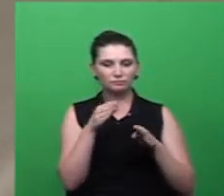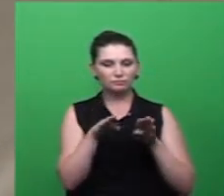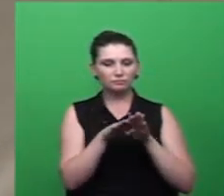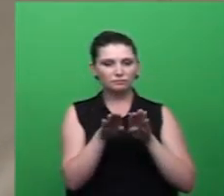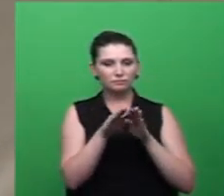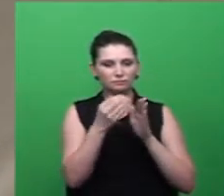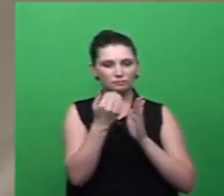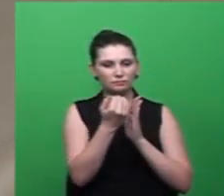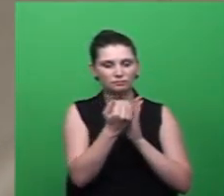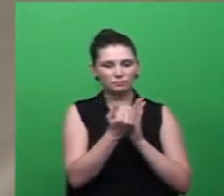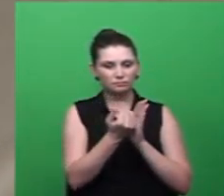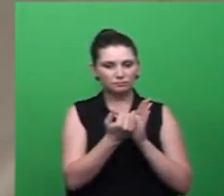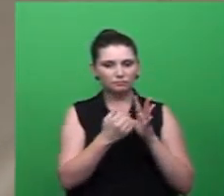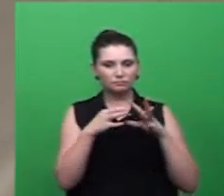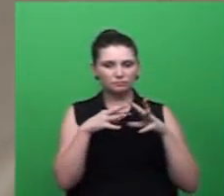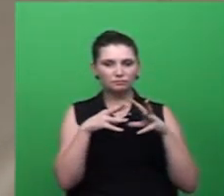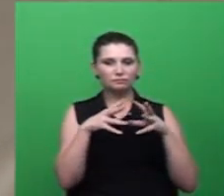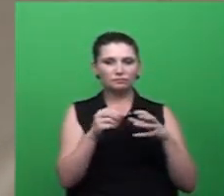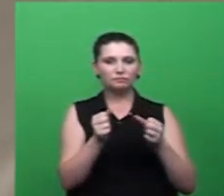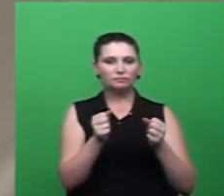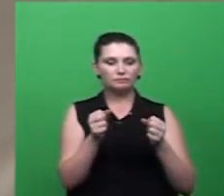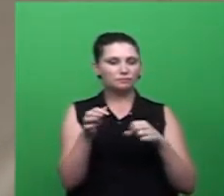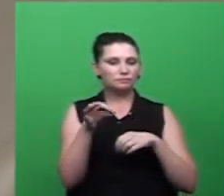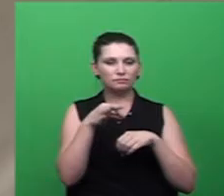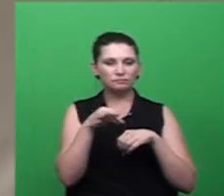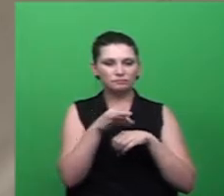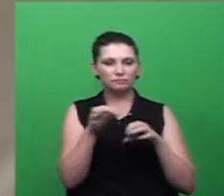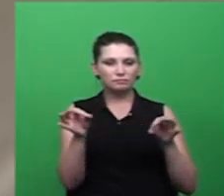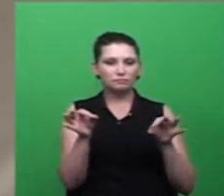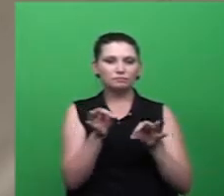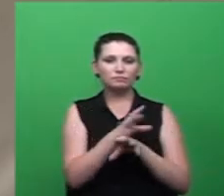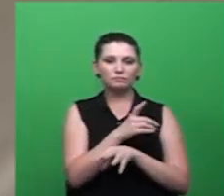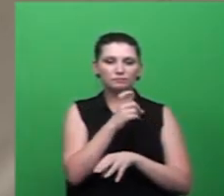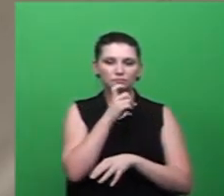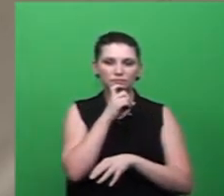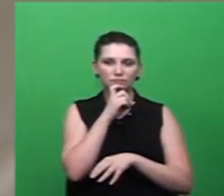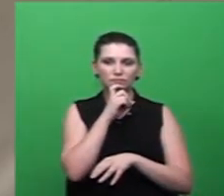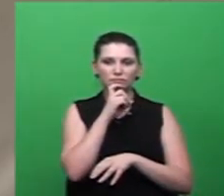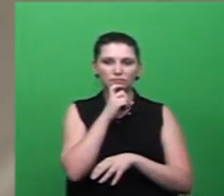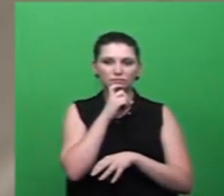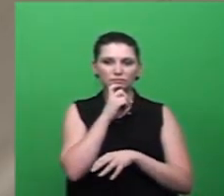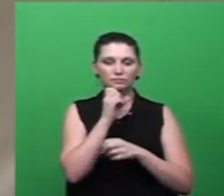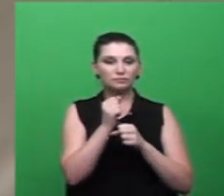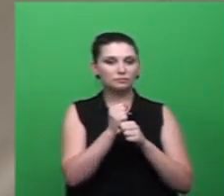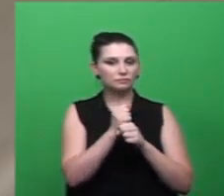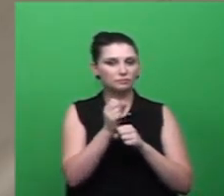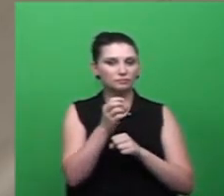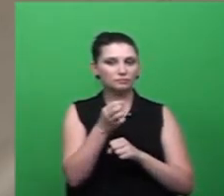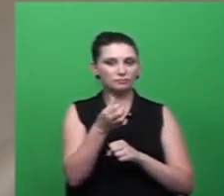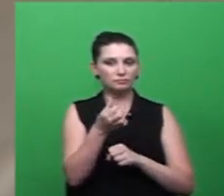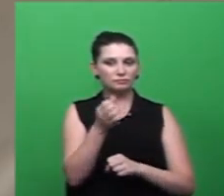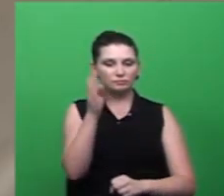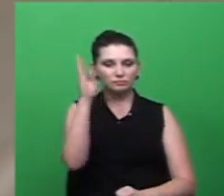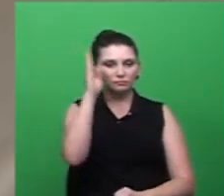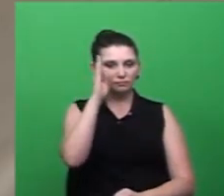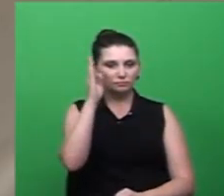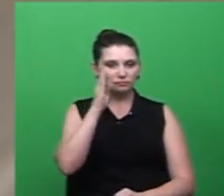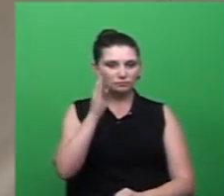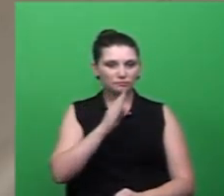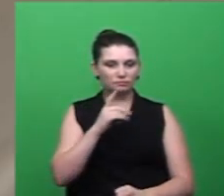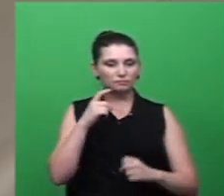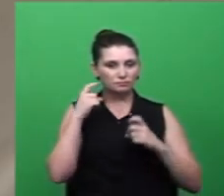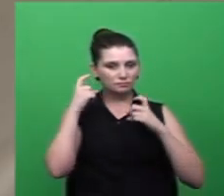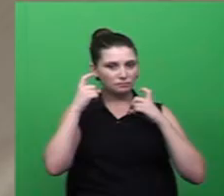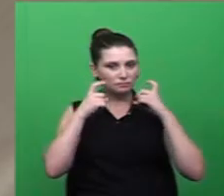encerra no início do inverno. Dentro desse ano, que foi o ano onde o Brasil acordou relacionado ao mosquito